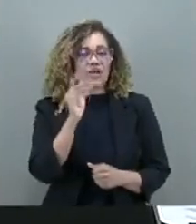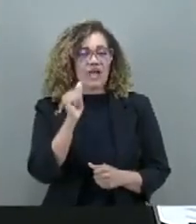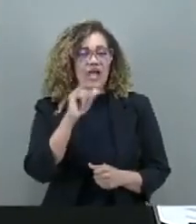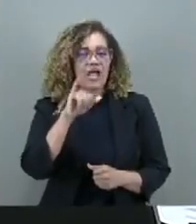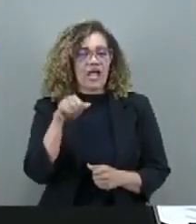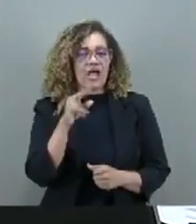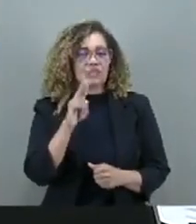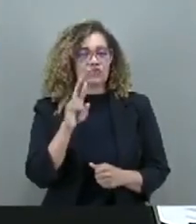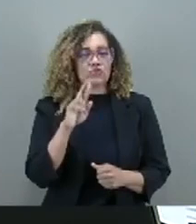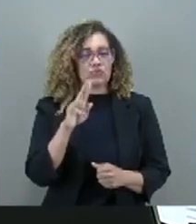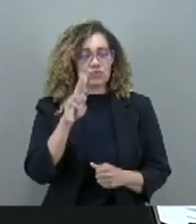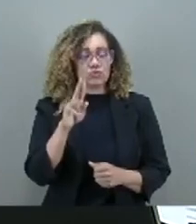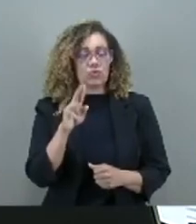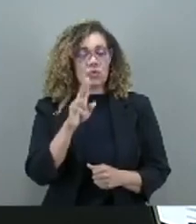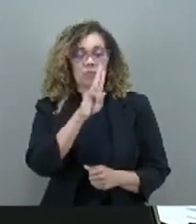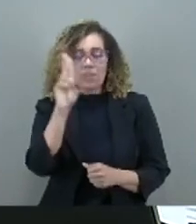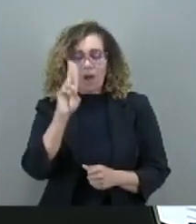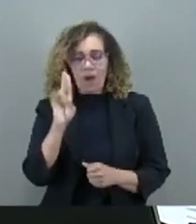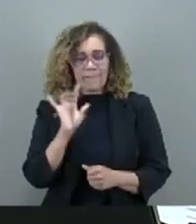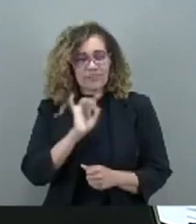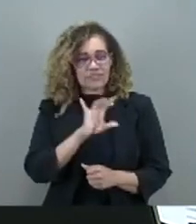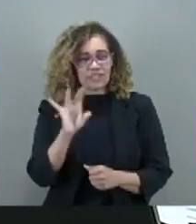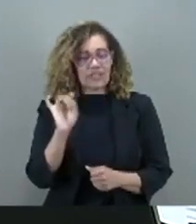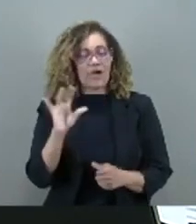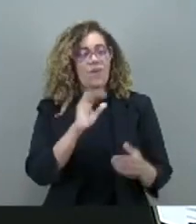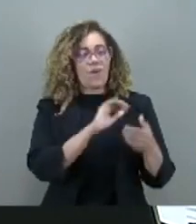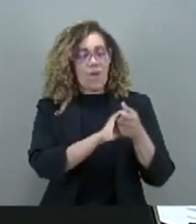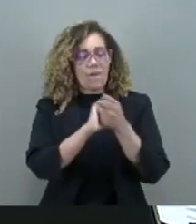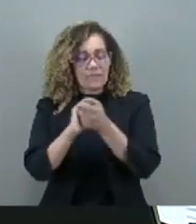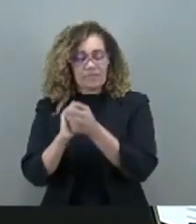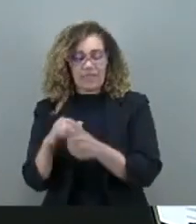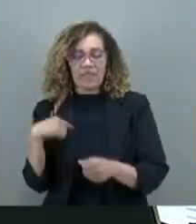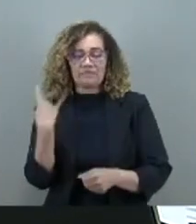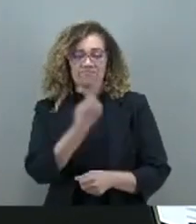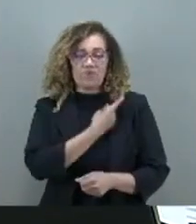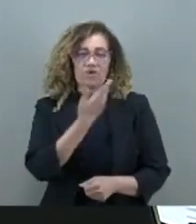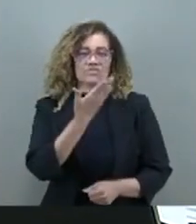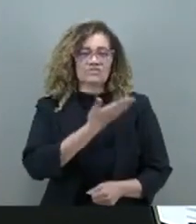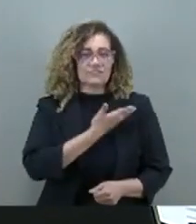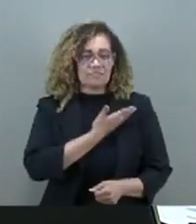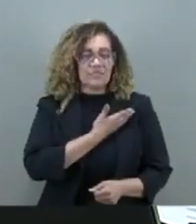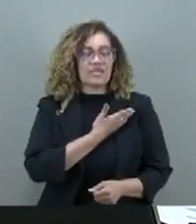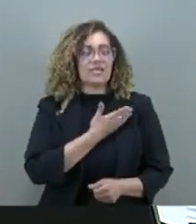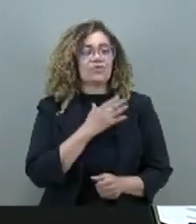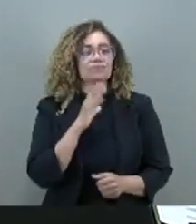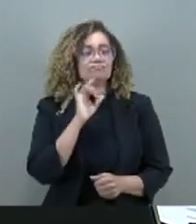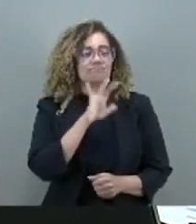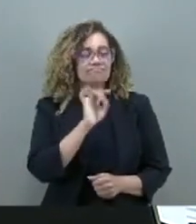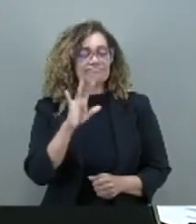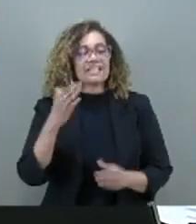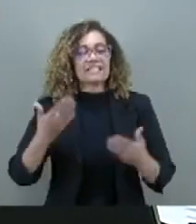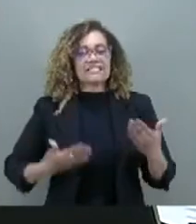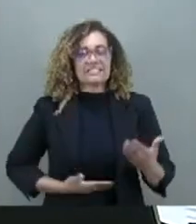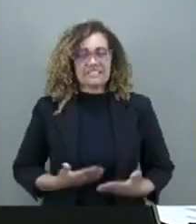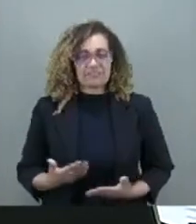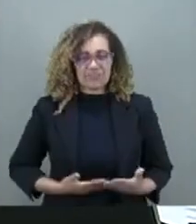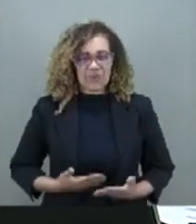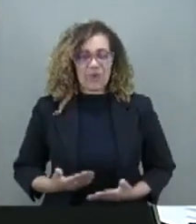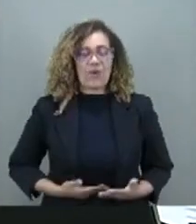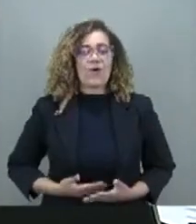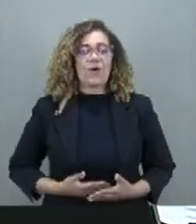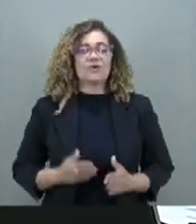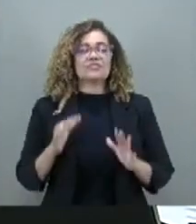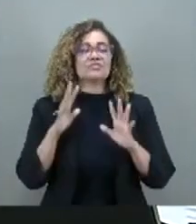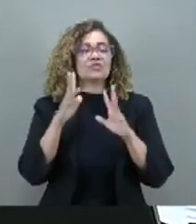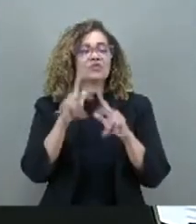Em nome de vossas excelências, cumprimento todos os nossos colegas, todos os servidores, servidoras